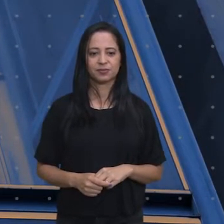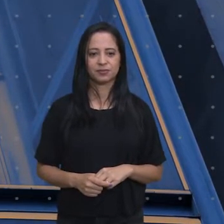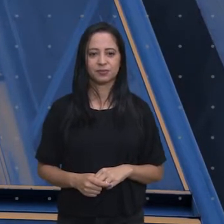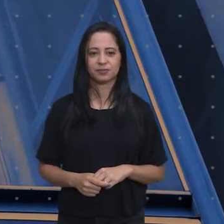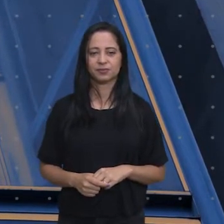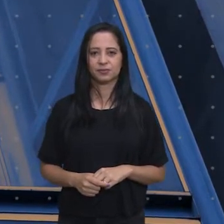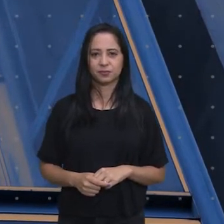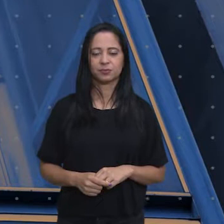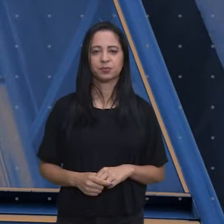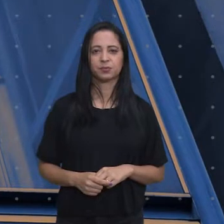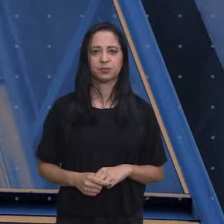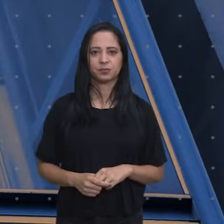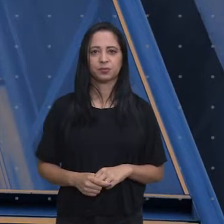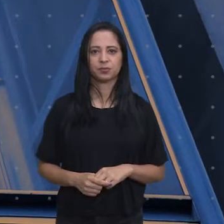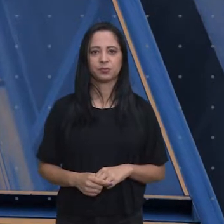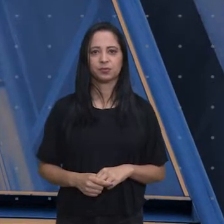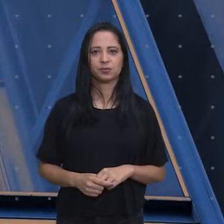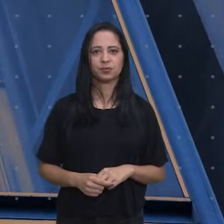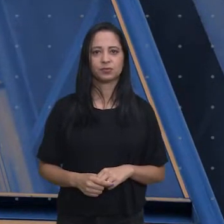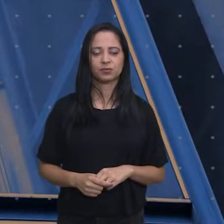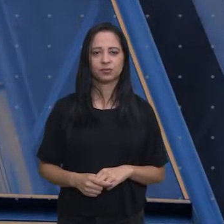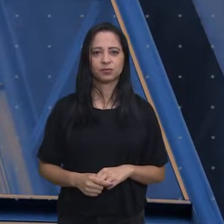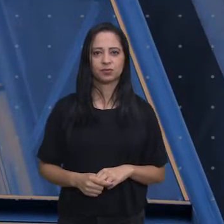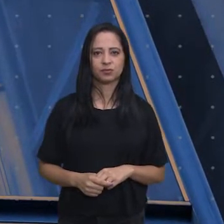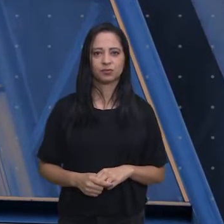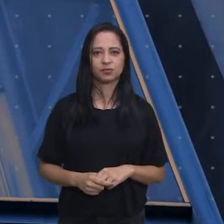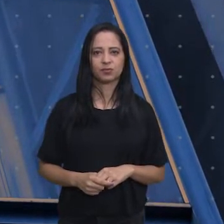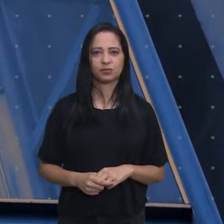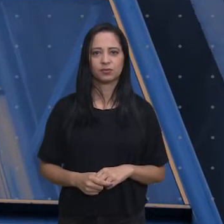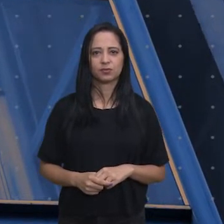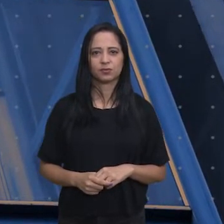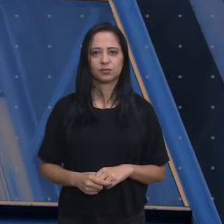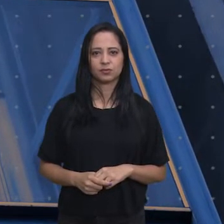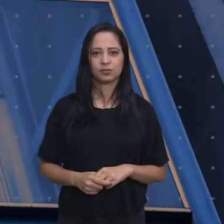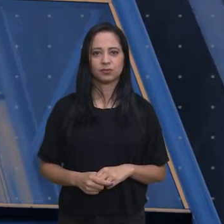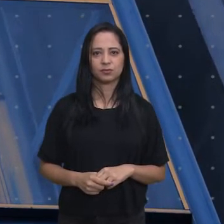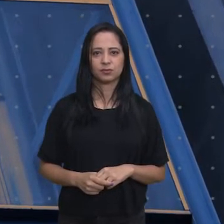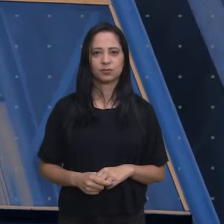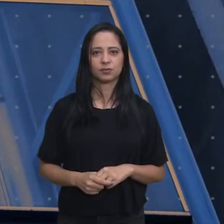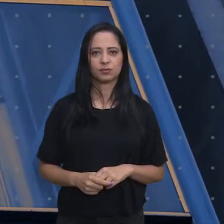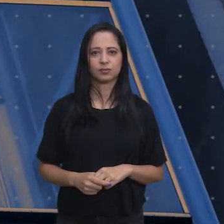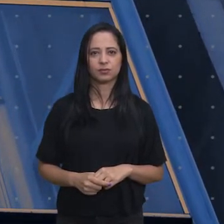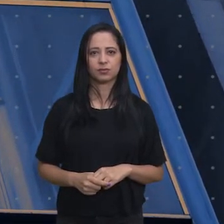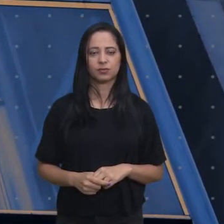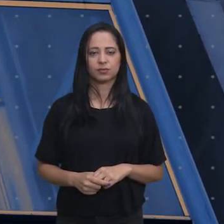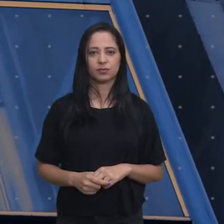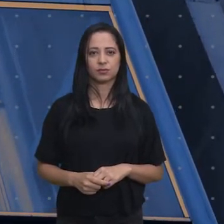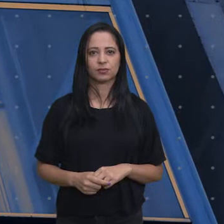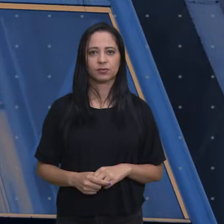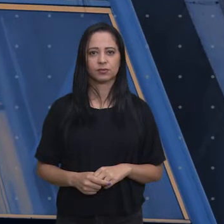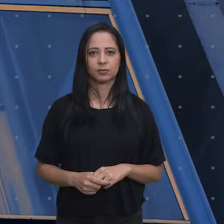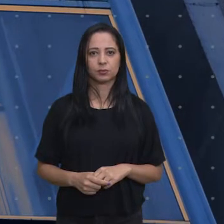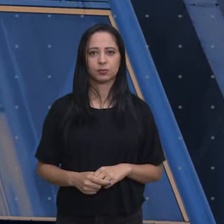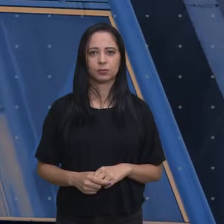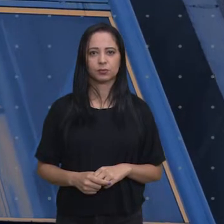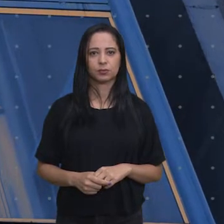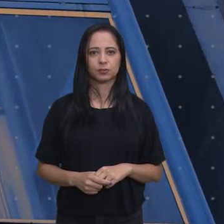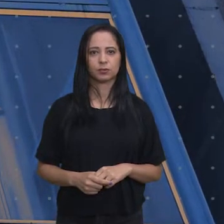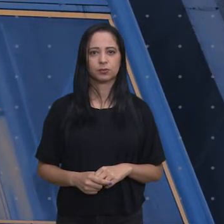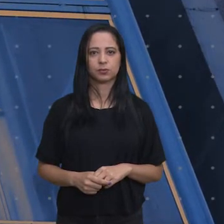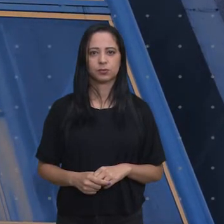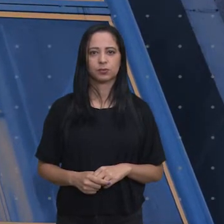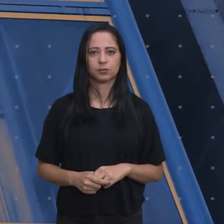O PAT, posto de atendimento ao trabalhador de São José dos Campos, tem oportunidades de emprego para adesivador,